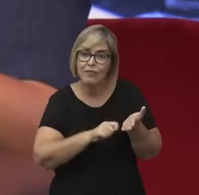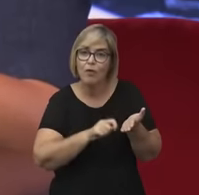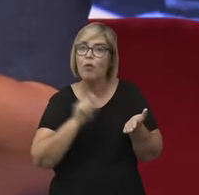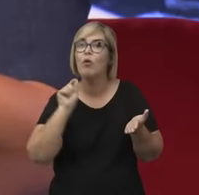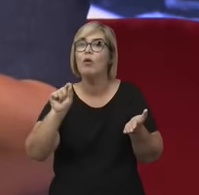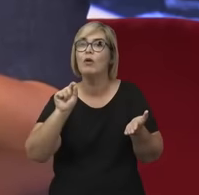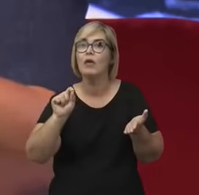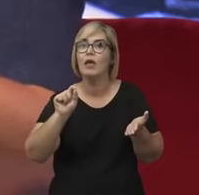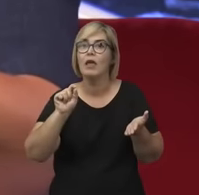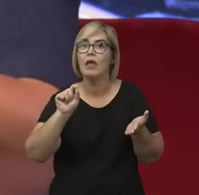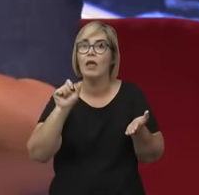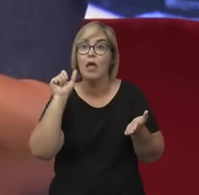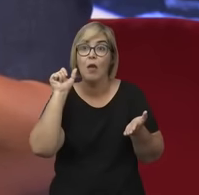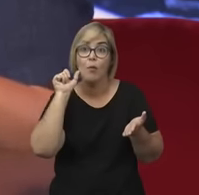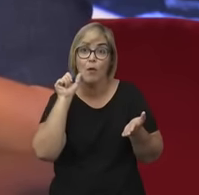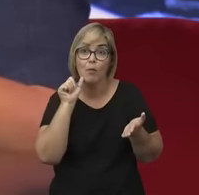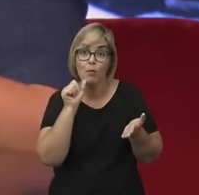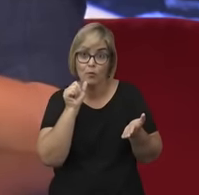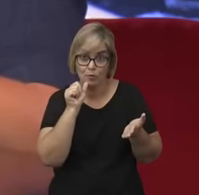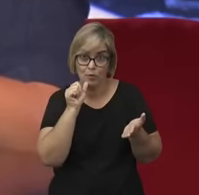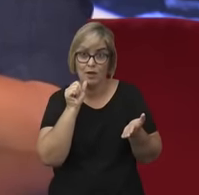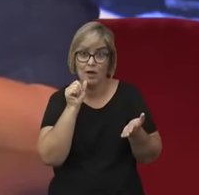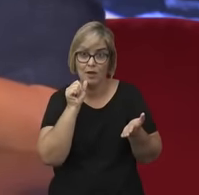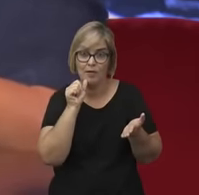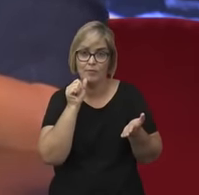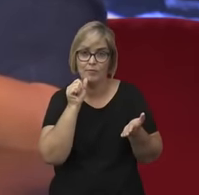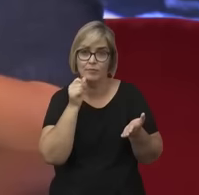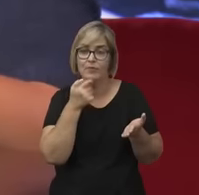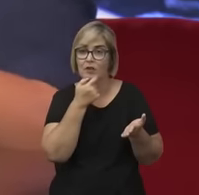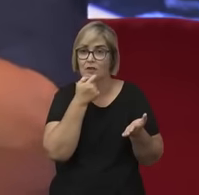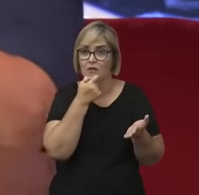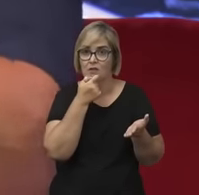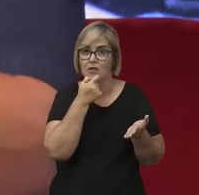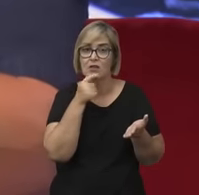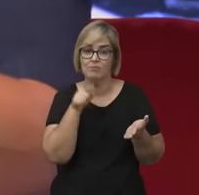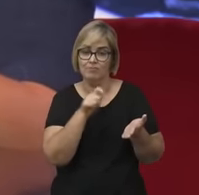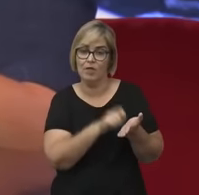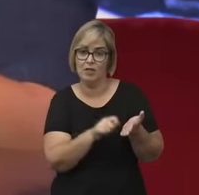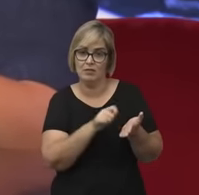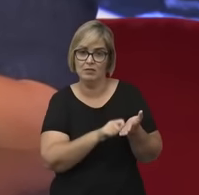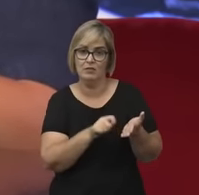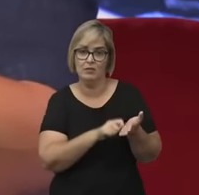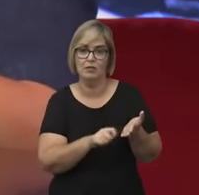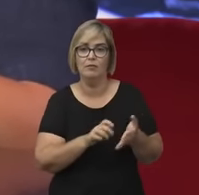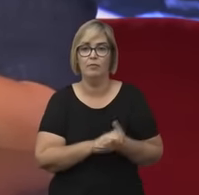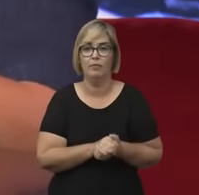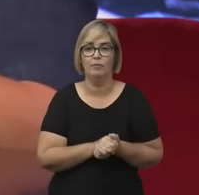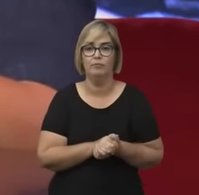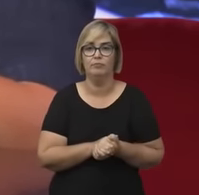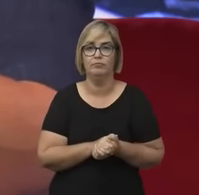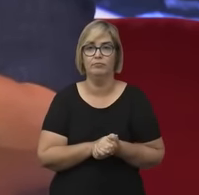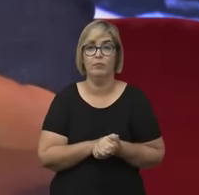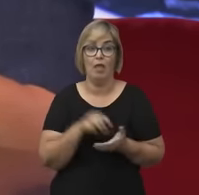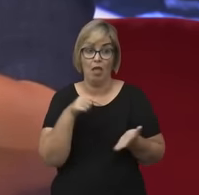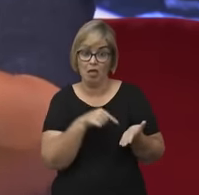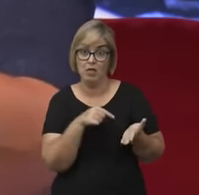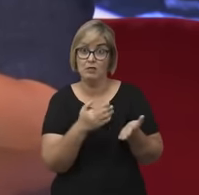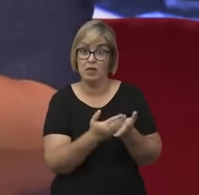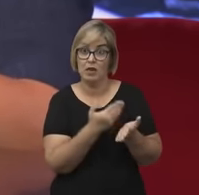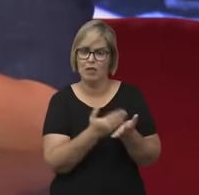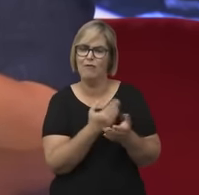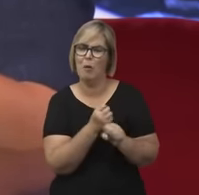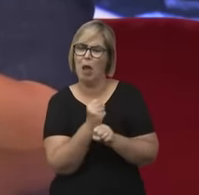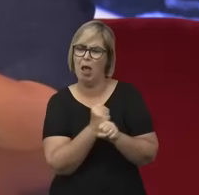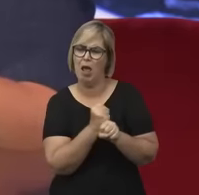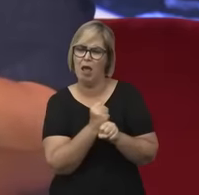autora inglesa Mary Wollstonecraft, Então, um livro que, durante muitos anos,